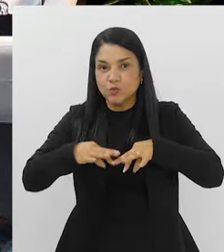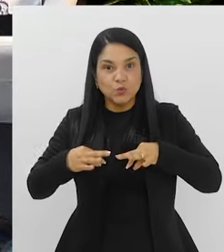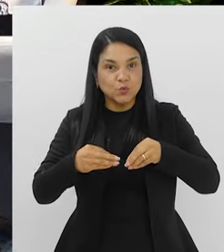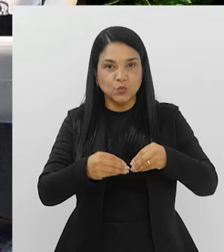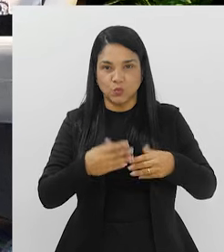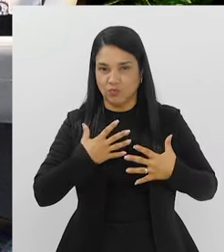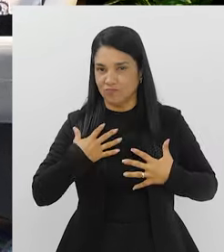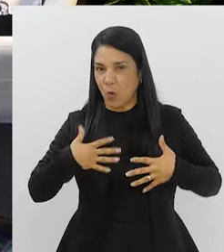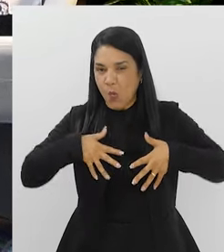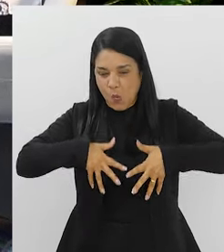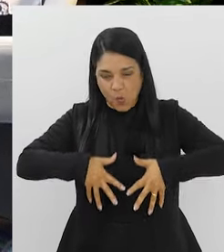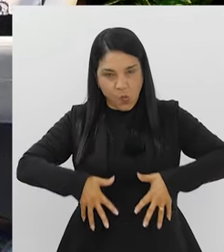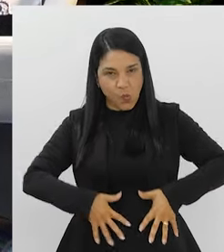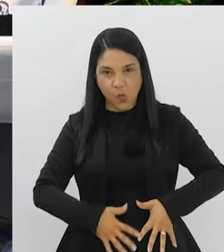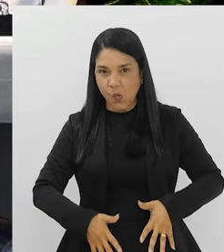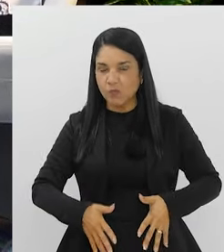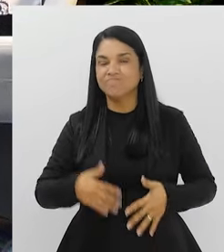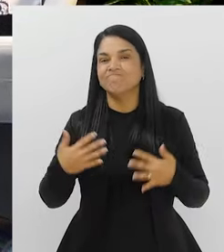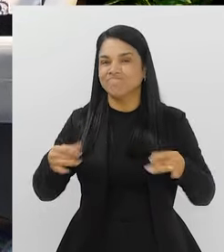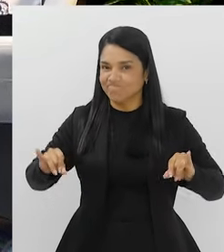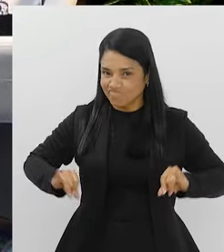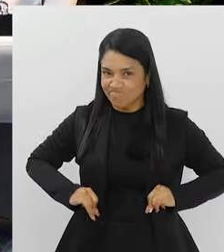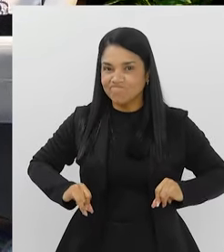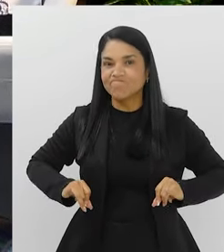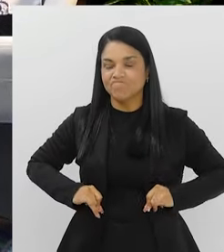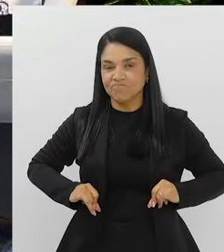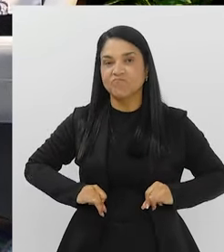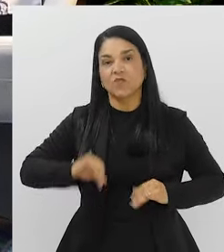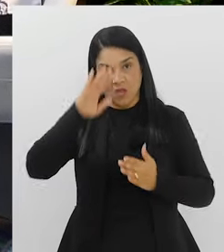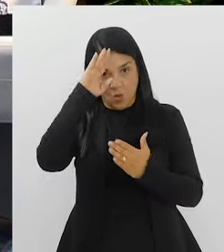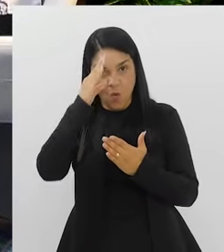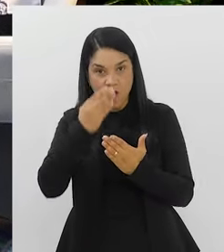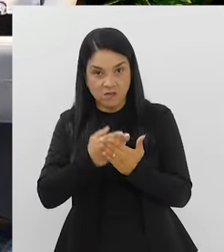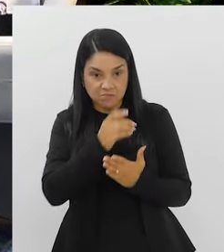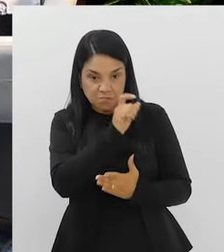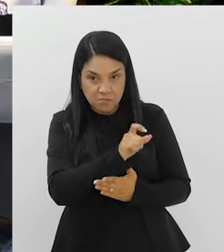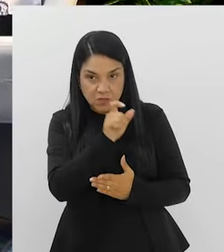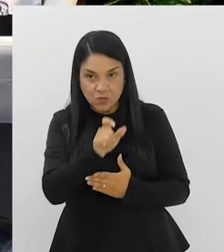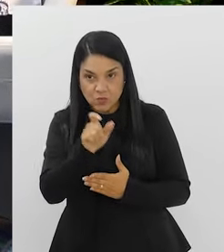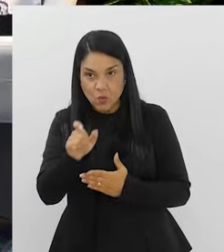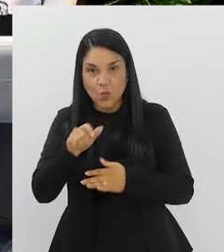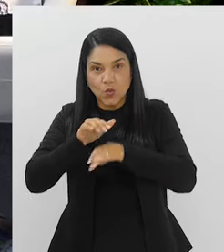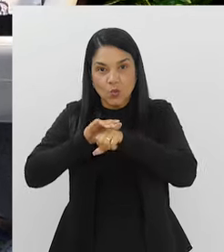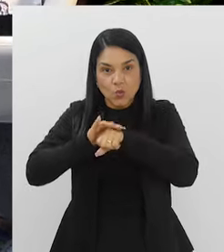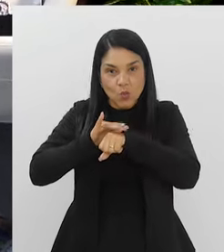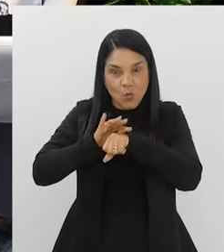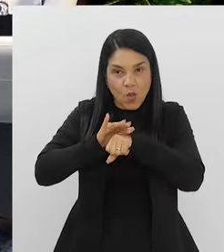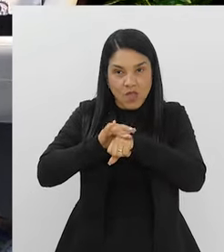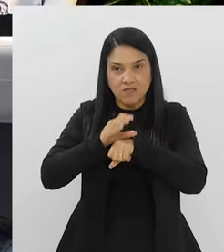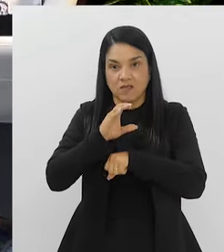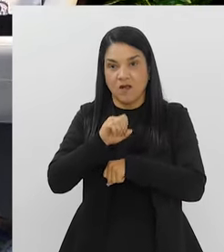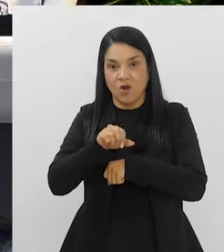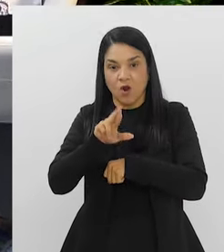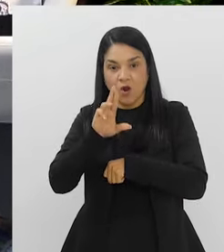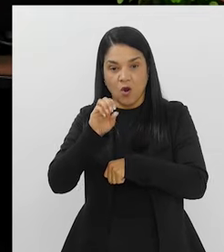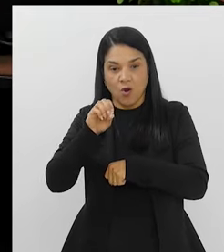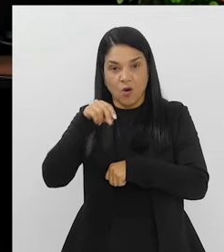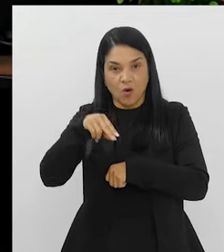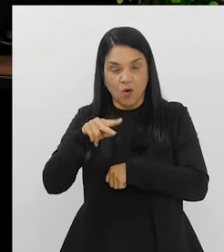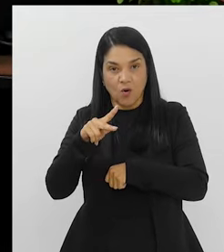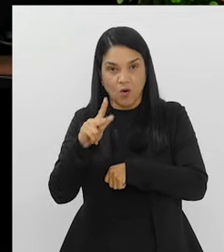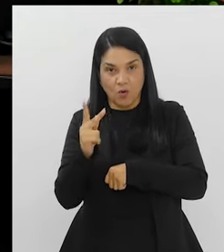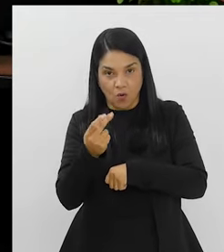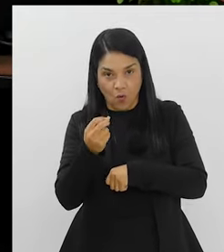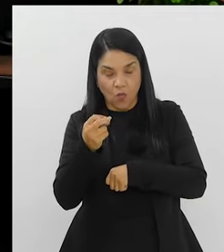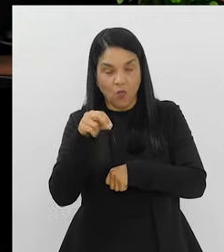E eu acredito que quem tem essa predisposição, como a doença de Crohn e a